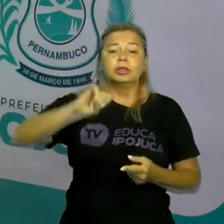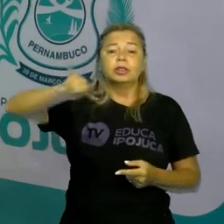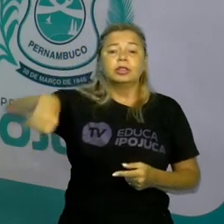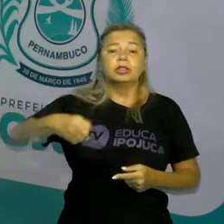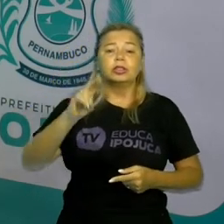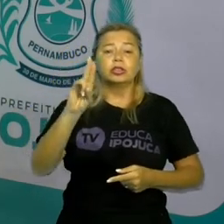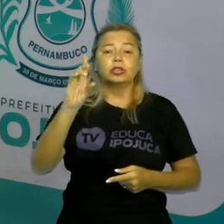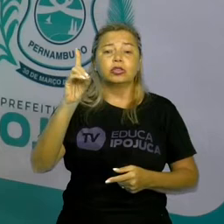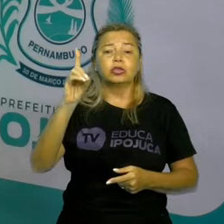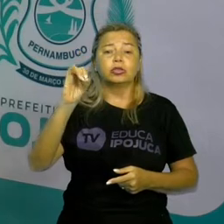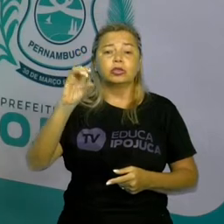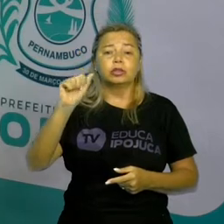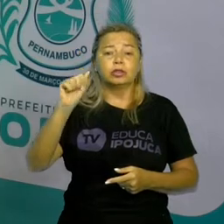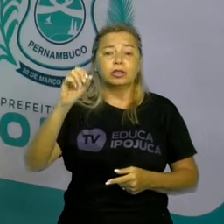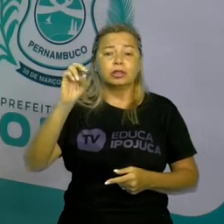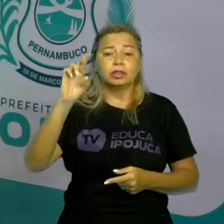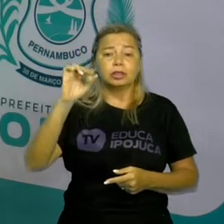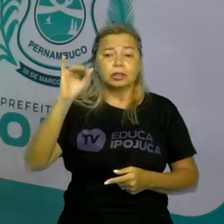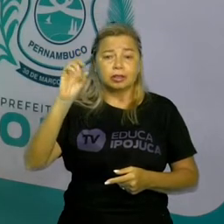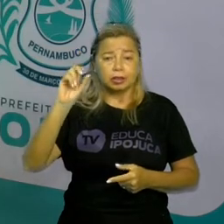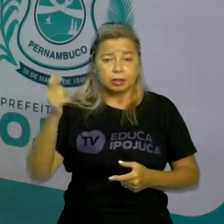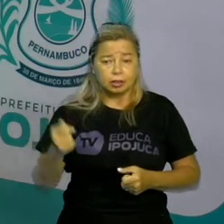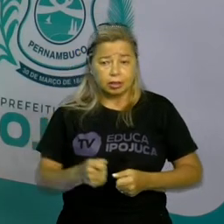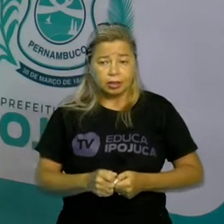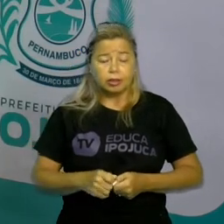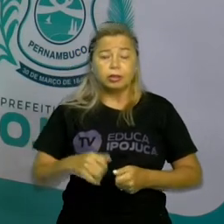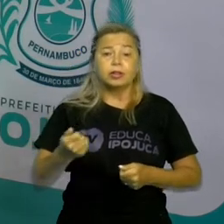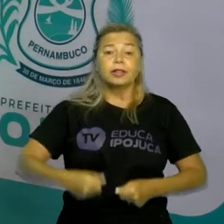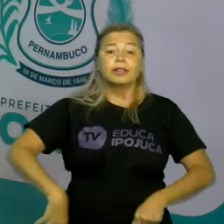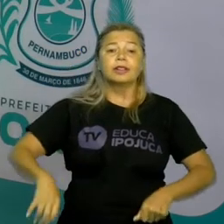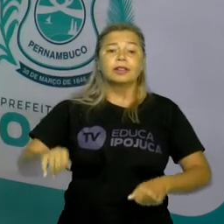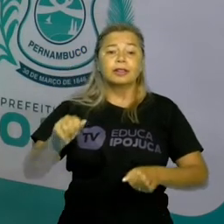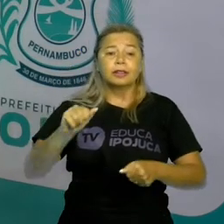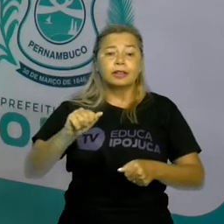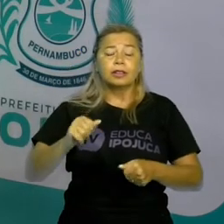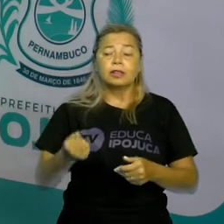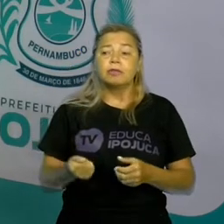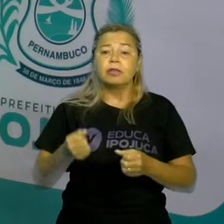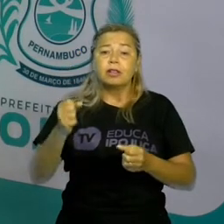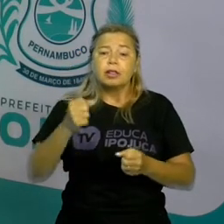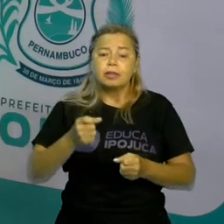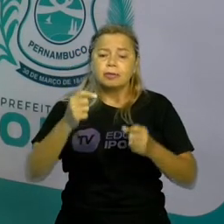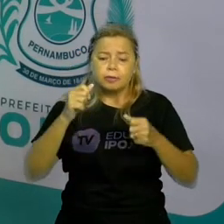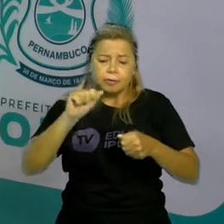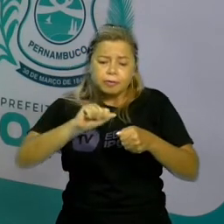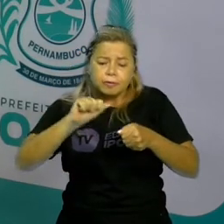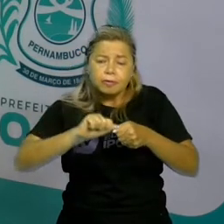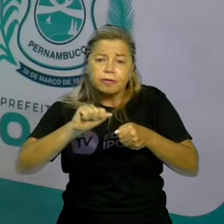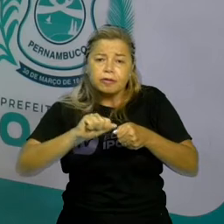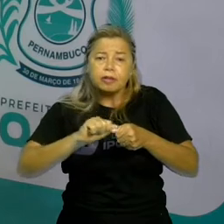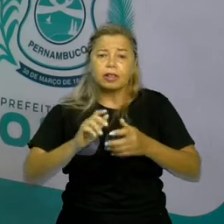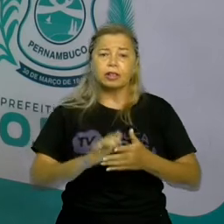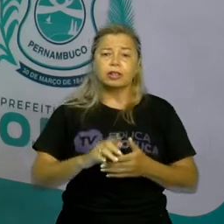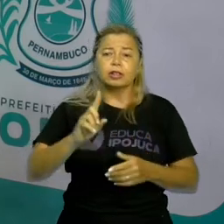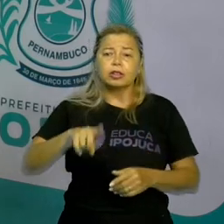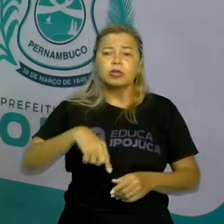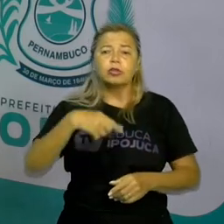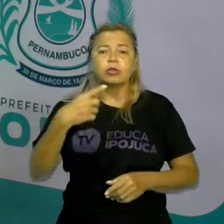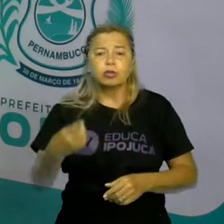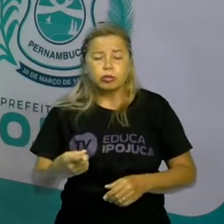poder administrativo, o poder executivo, que administra essas leis. Quem é o poder